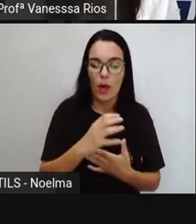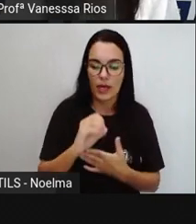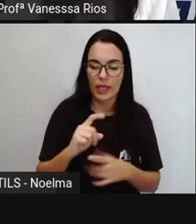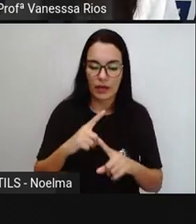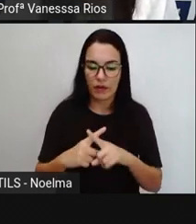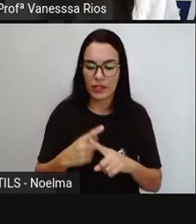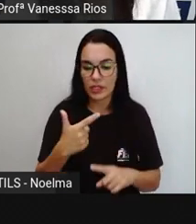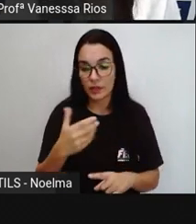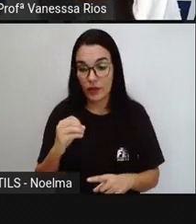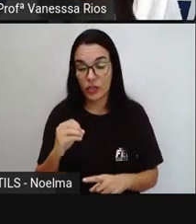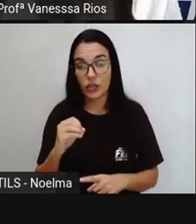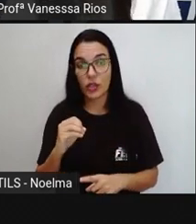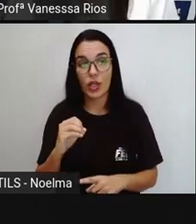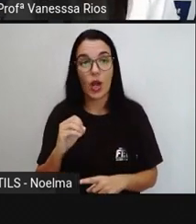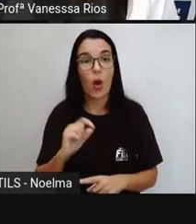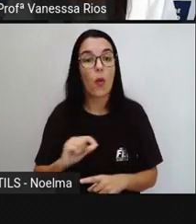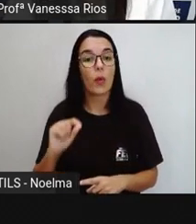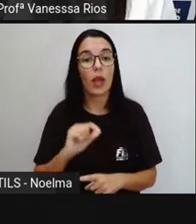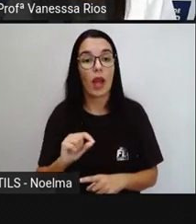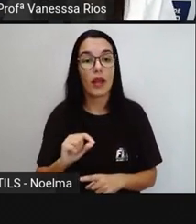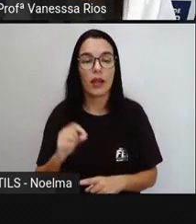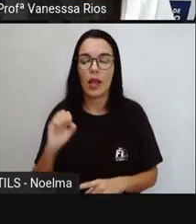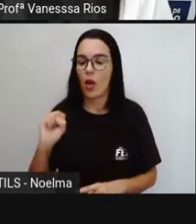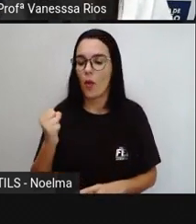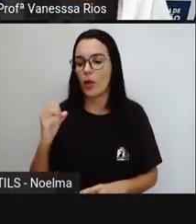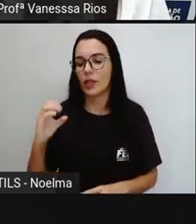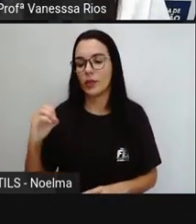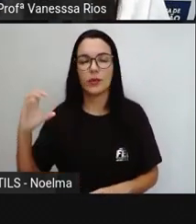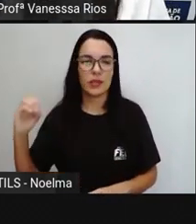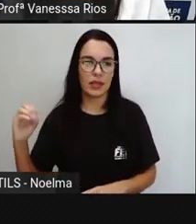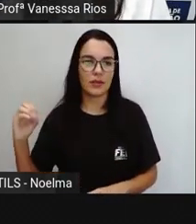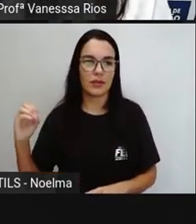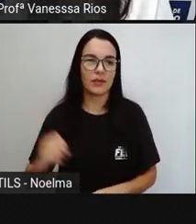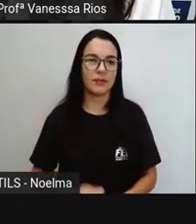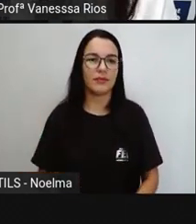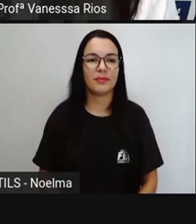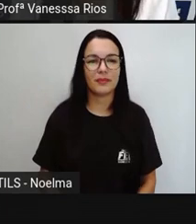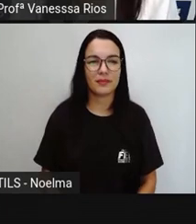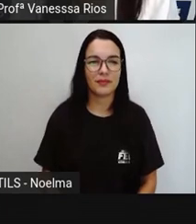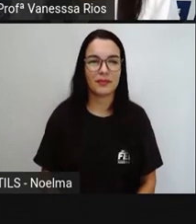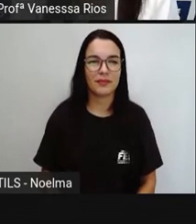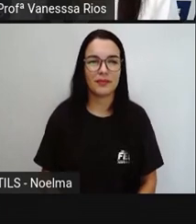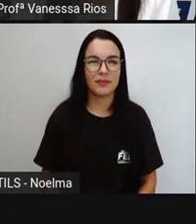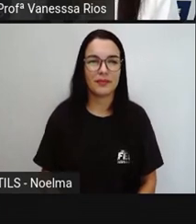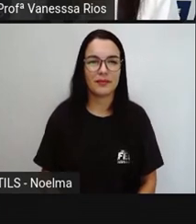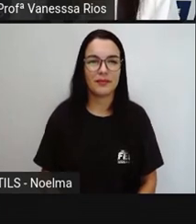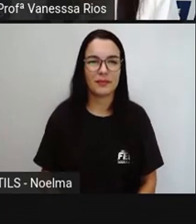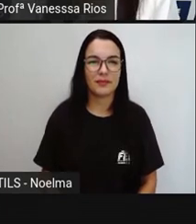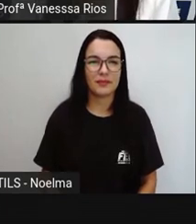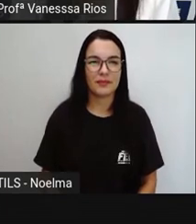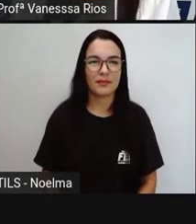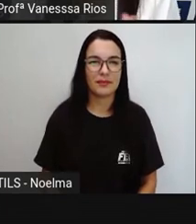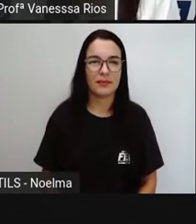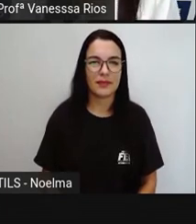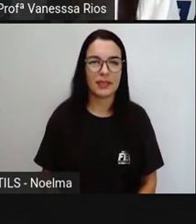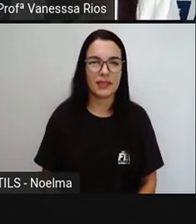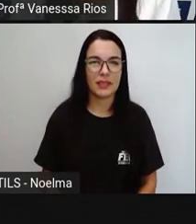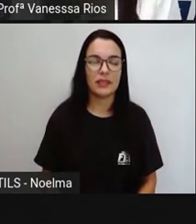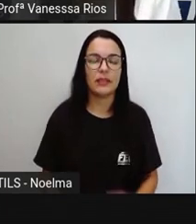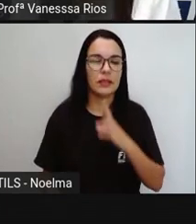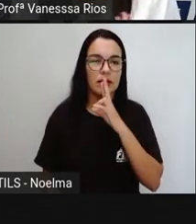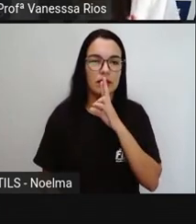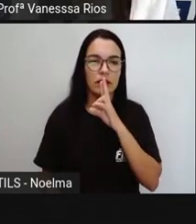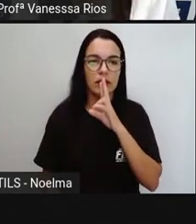vezes 20 e aí a pró encontra a resposta de 800 Então olhem só fazendo esse